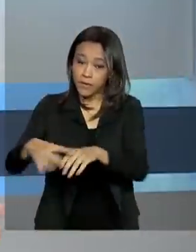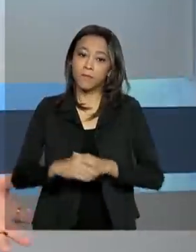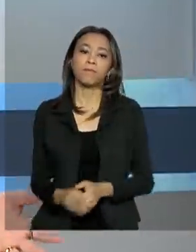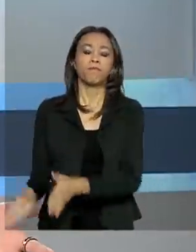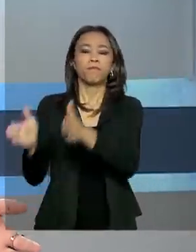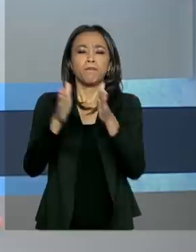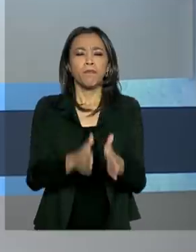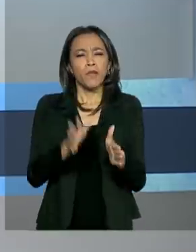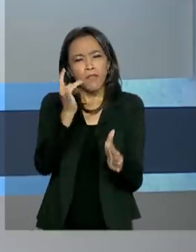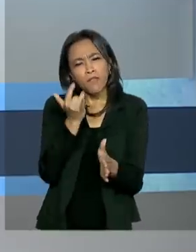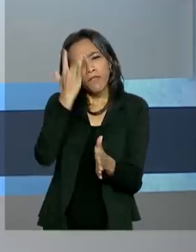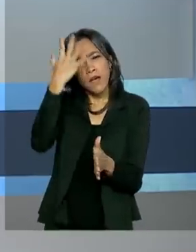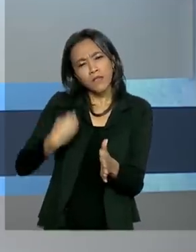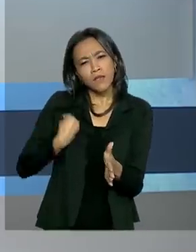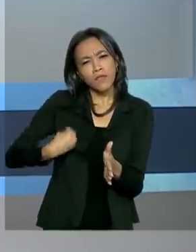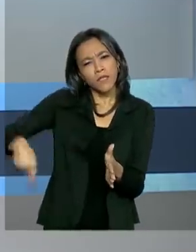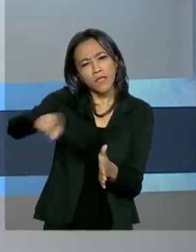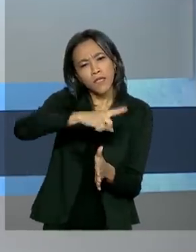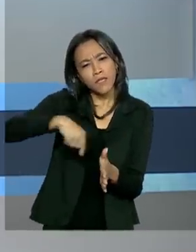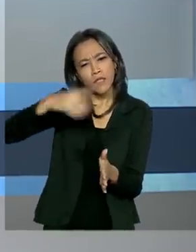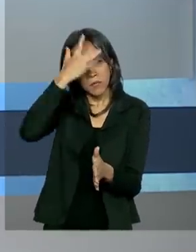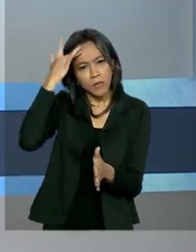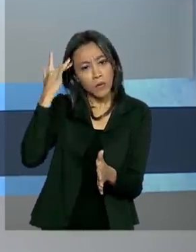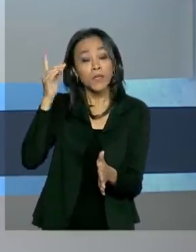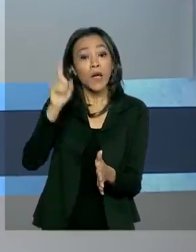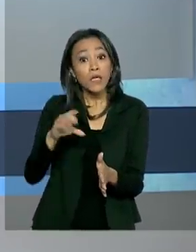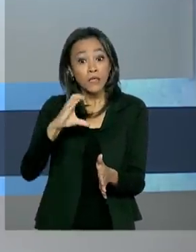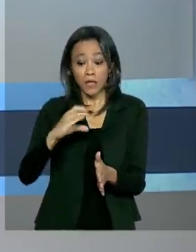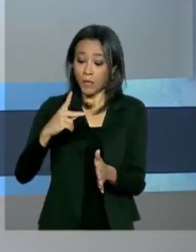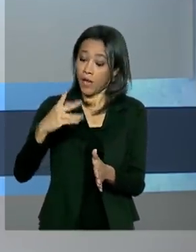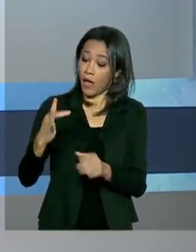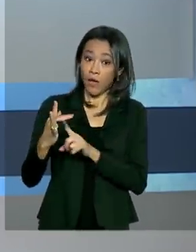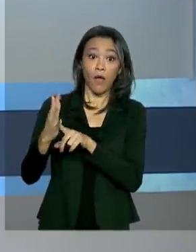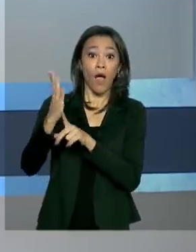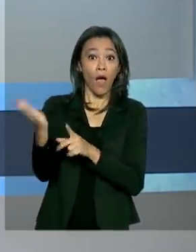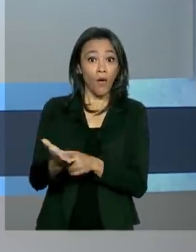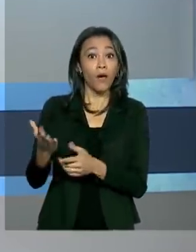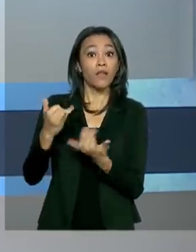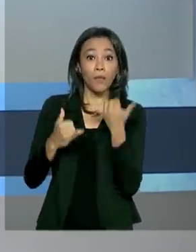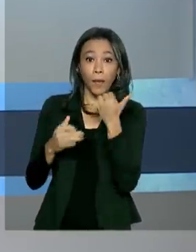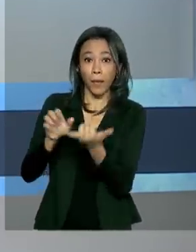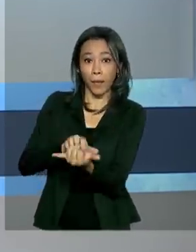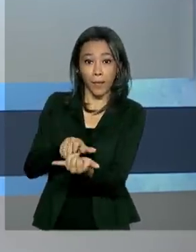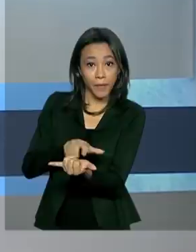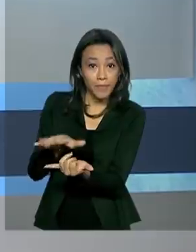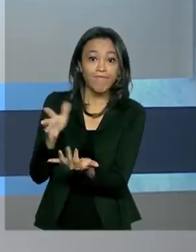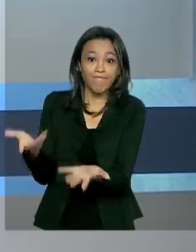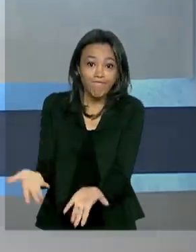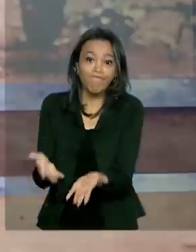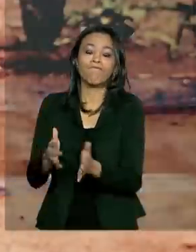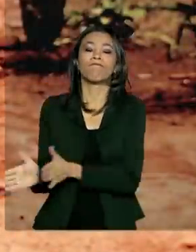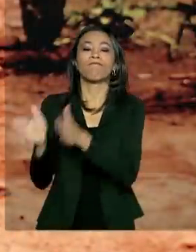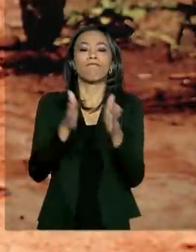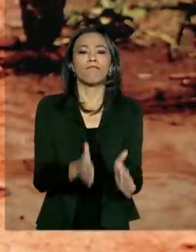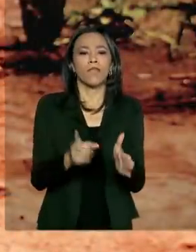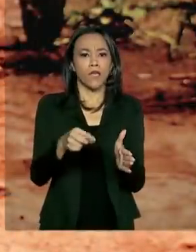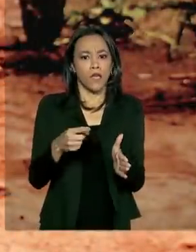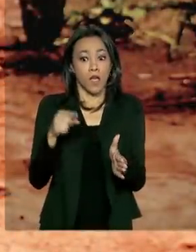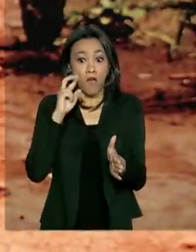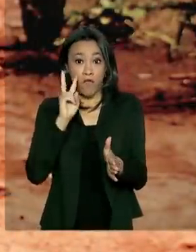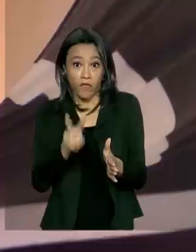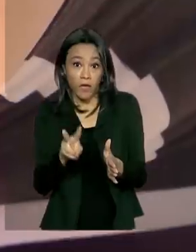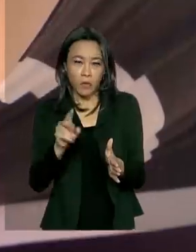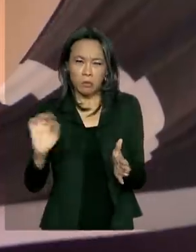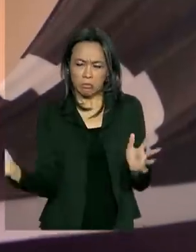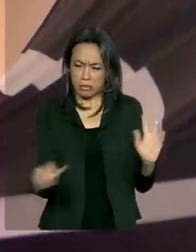E para facilitar a vida do brasileiro, o CPF agora terá versão digital. E veja também, de olho no aumento